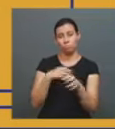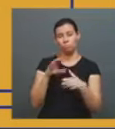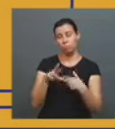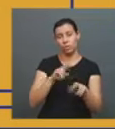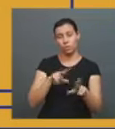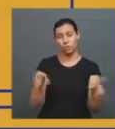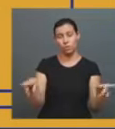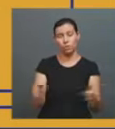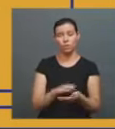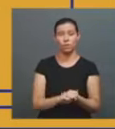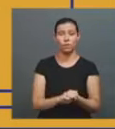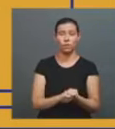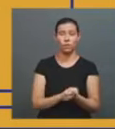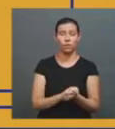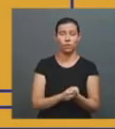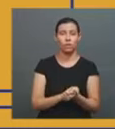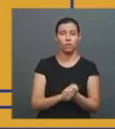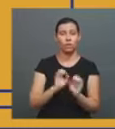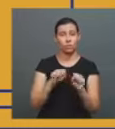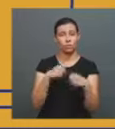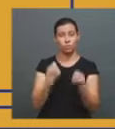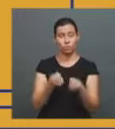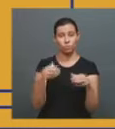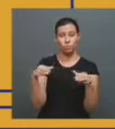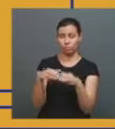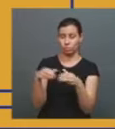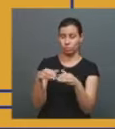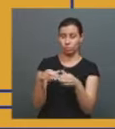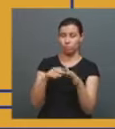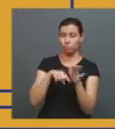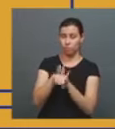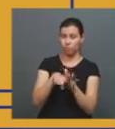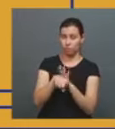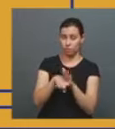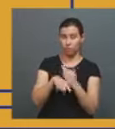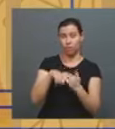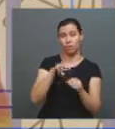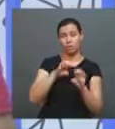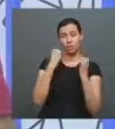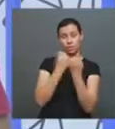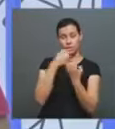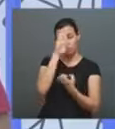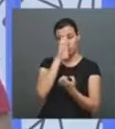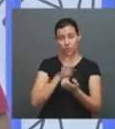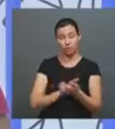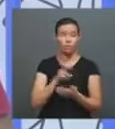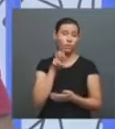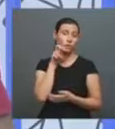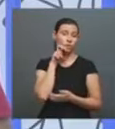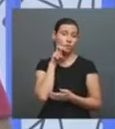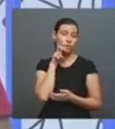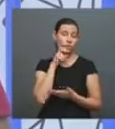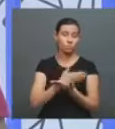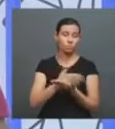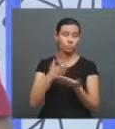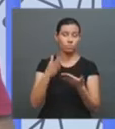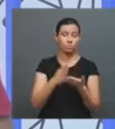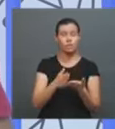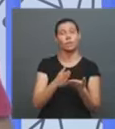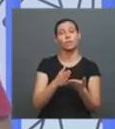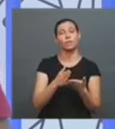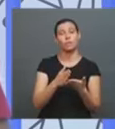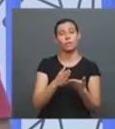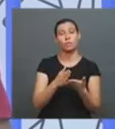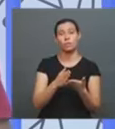resultado de um esforço conjunto de pesquisadores da Ufo. O evento é de graça. Na quinta-feira, começa mais uma edição do